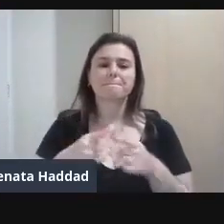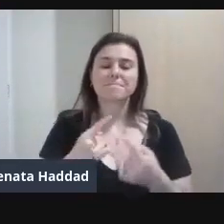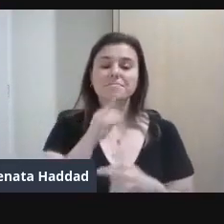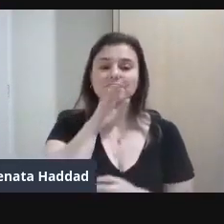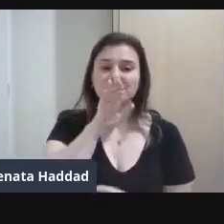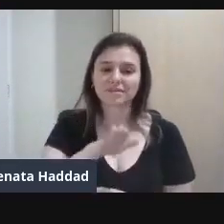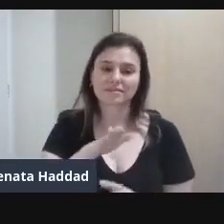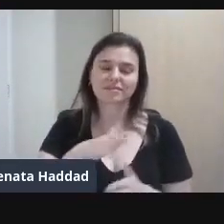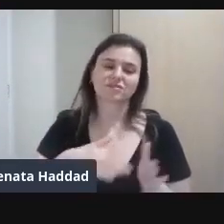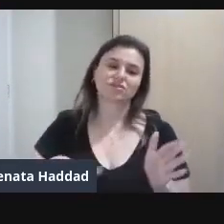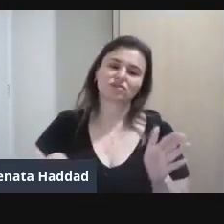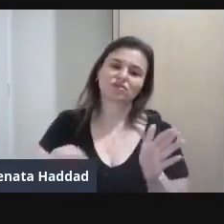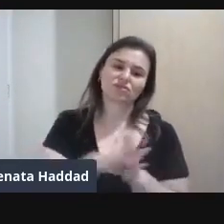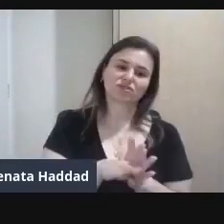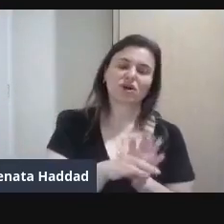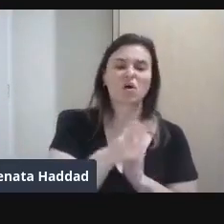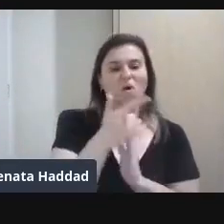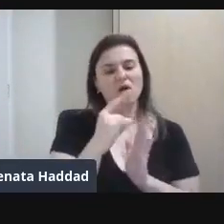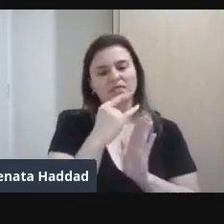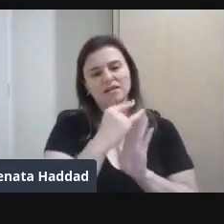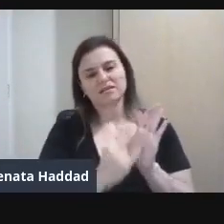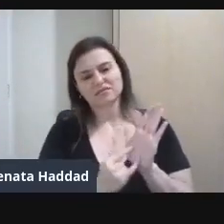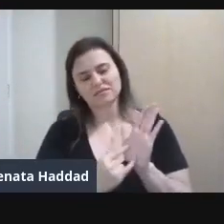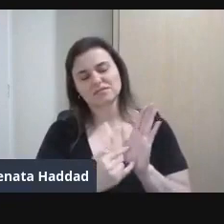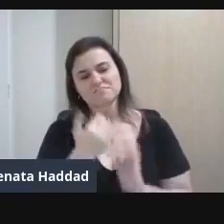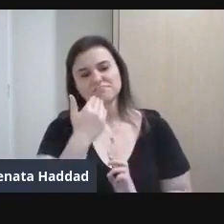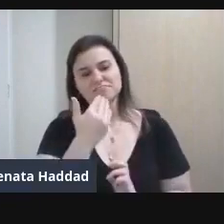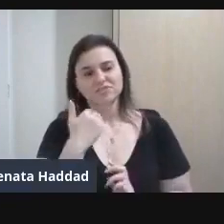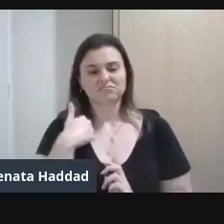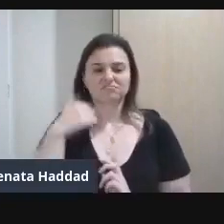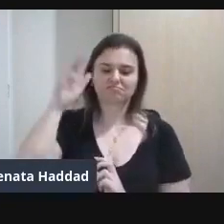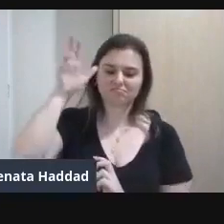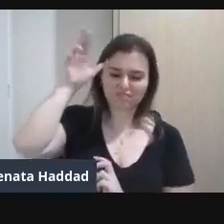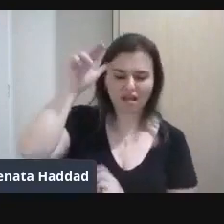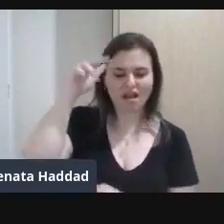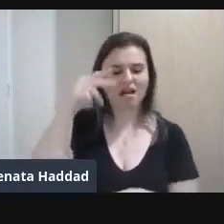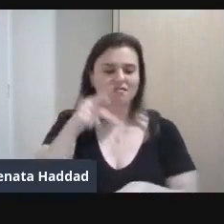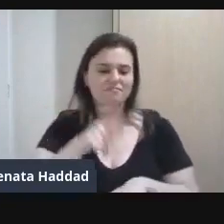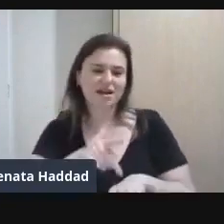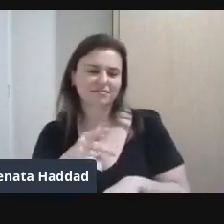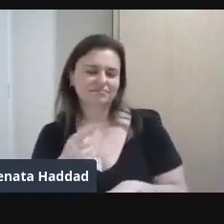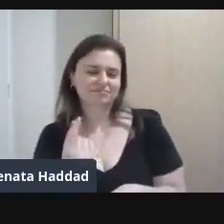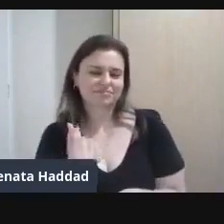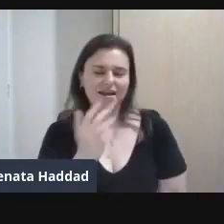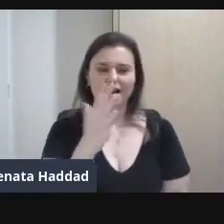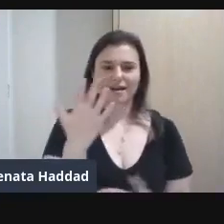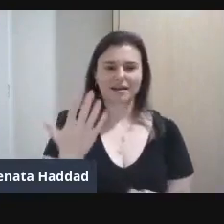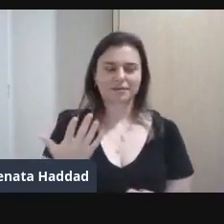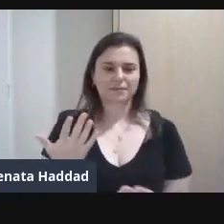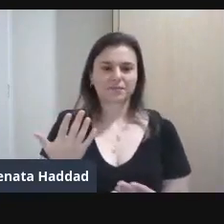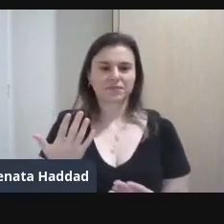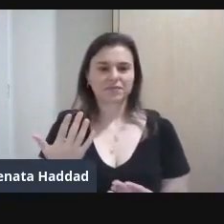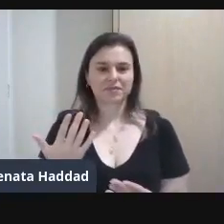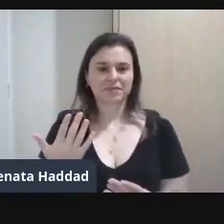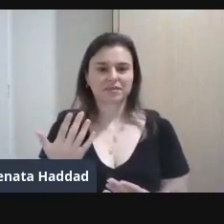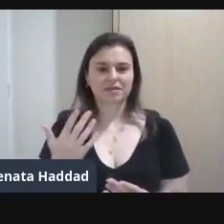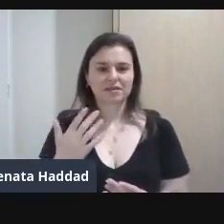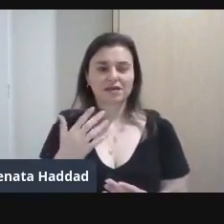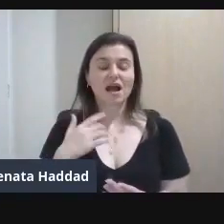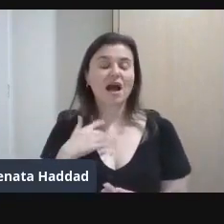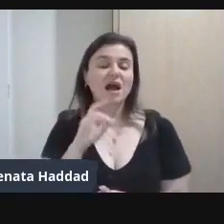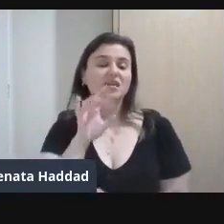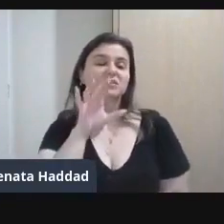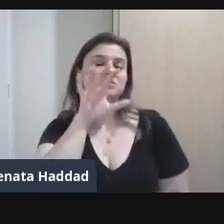chegou Entregando outra lista Pedindo cavalos raros Pedras preciosas Que ela apenas Pegou a